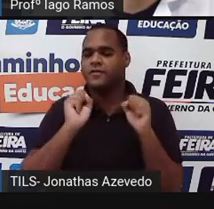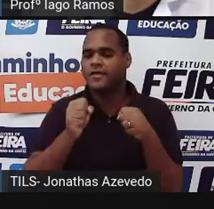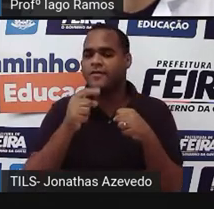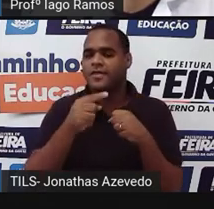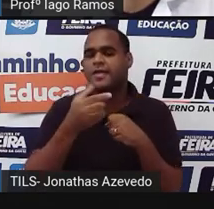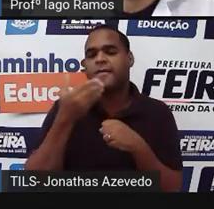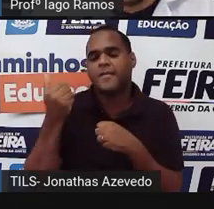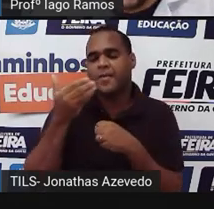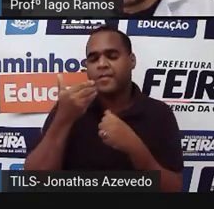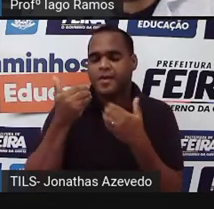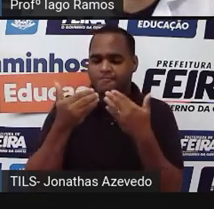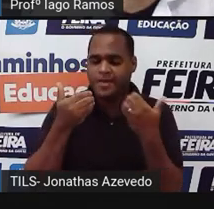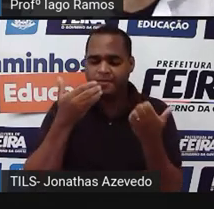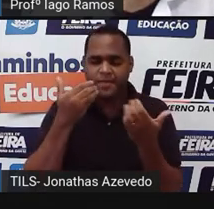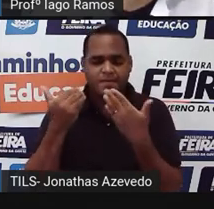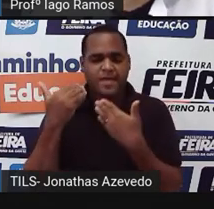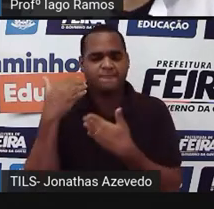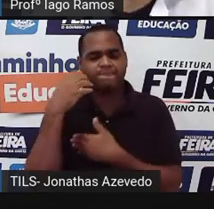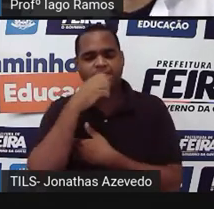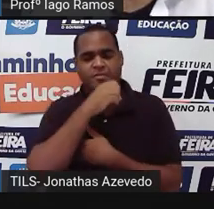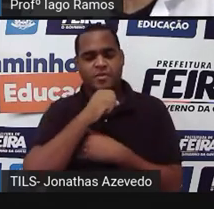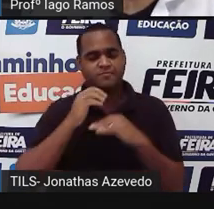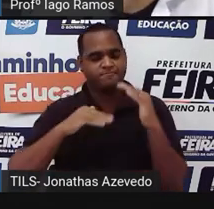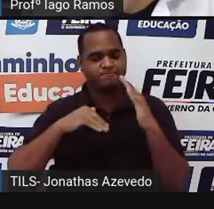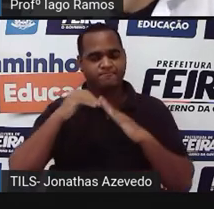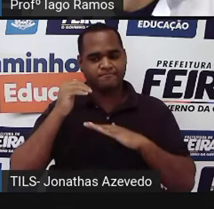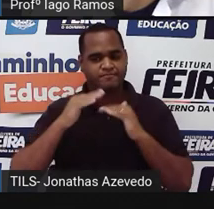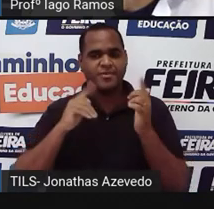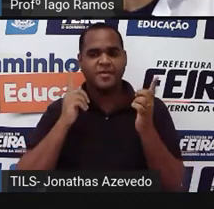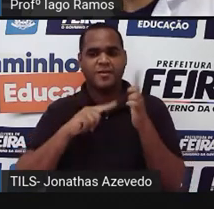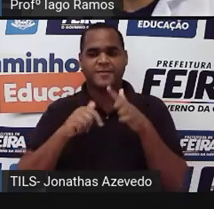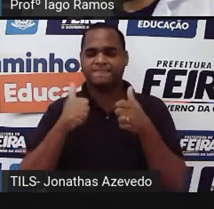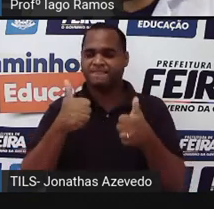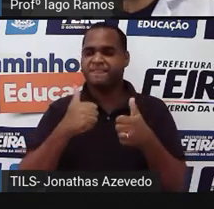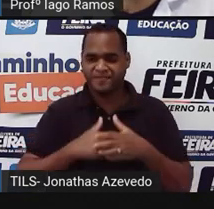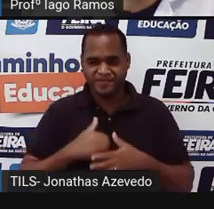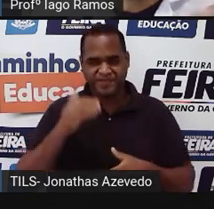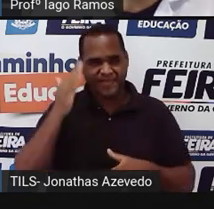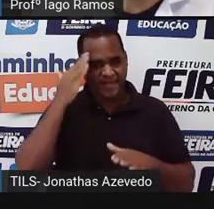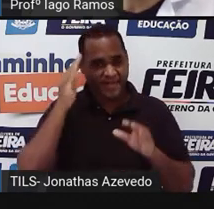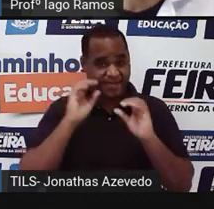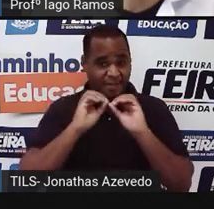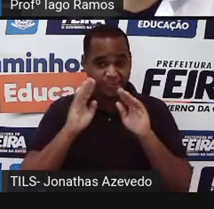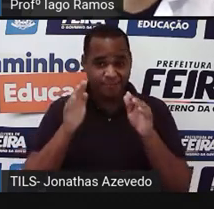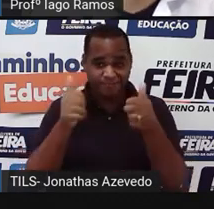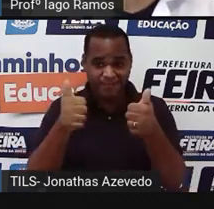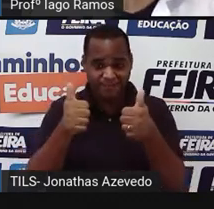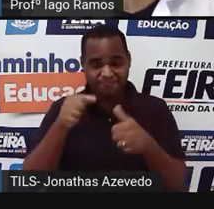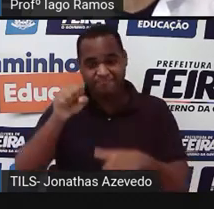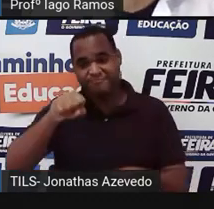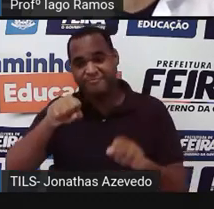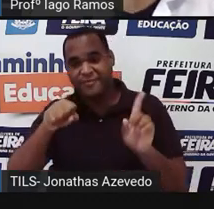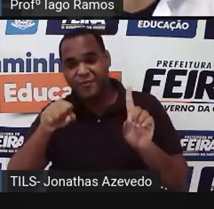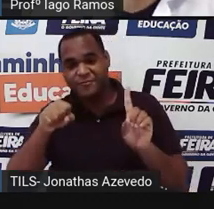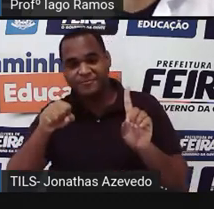ficando e vai ficando mais rápido de fazer tá bom? entendido? e aí? sim ou não?